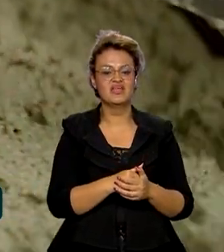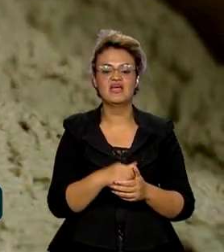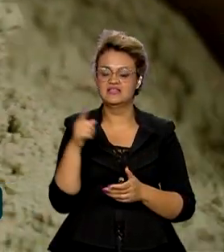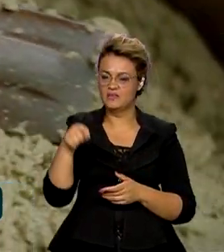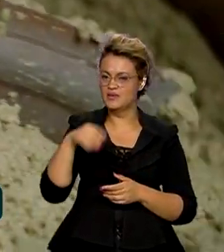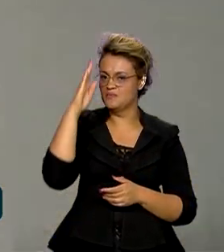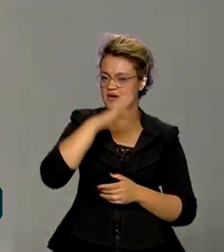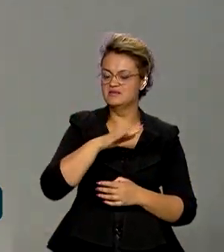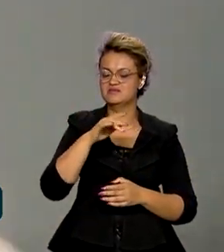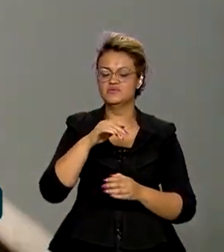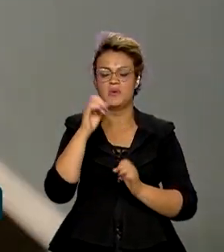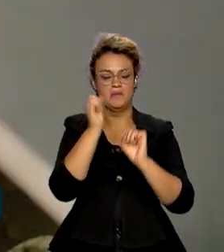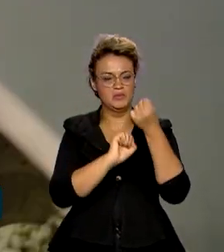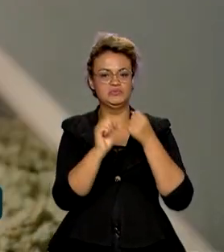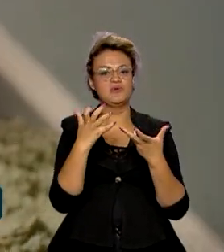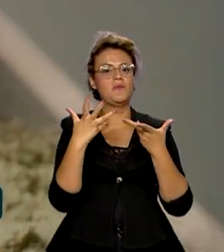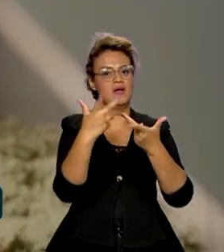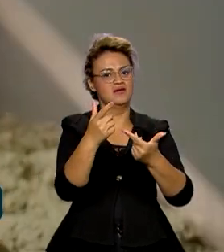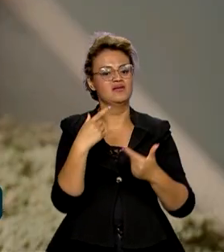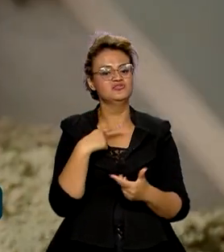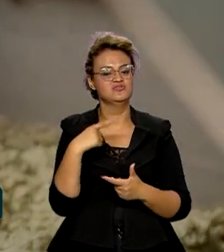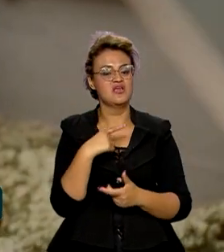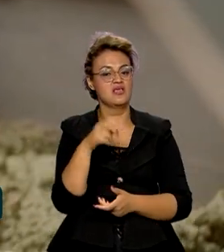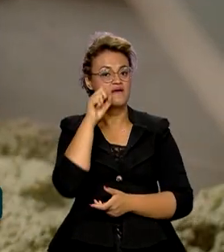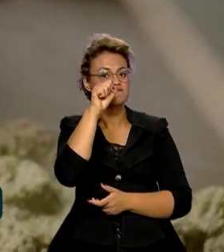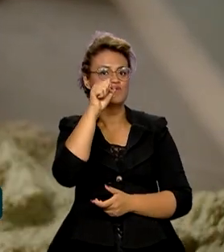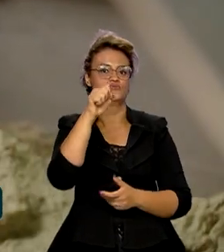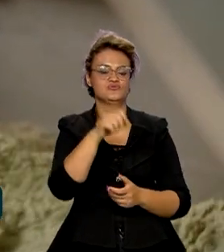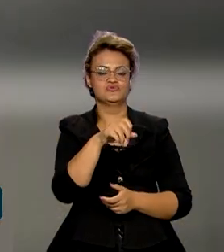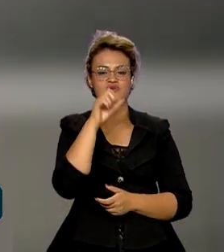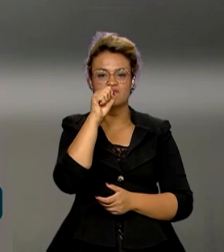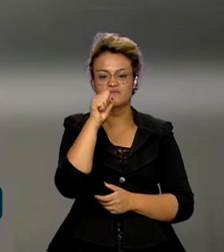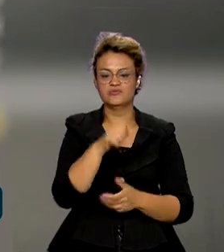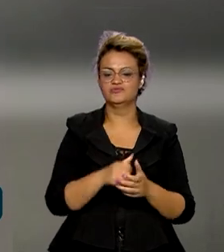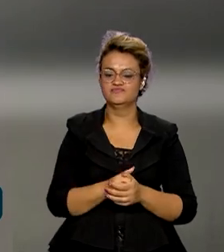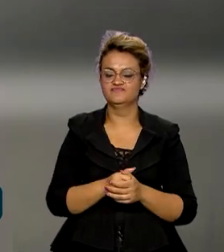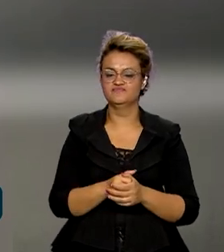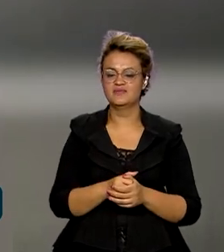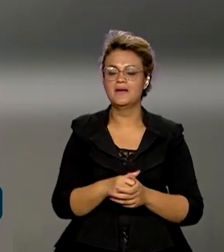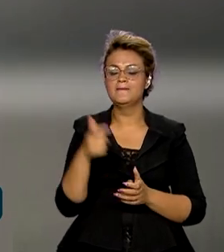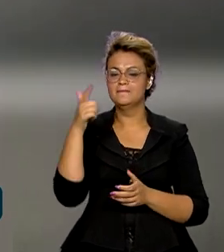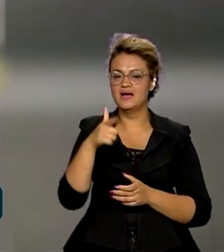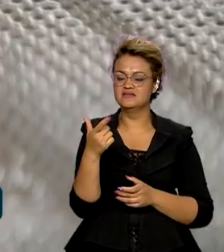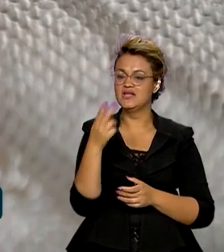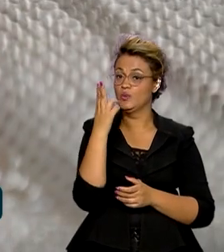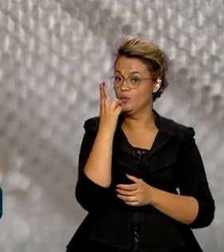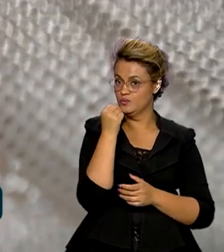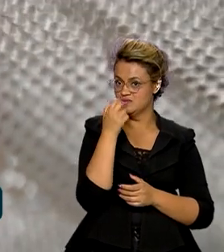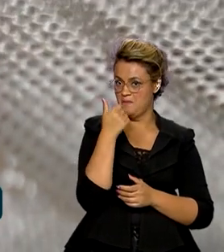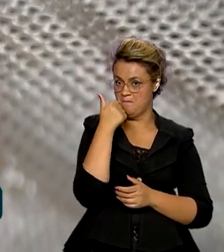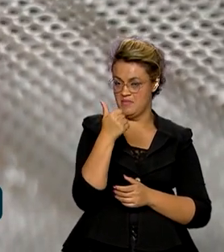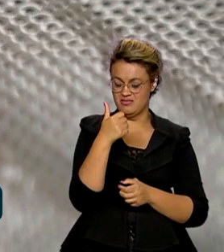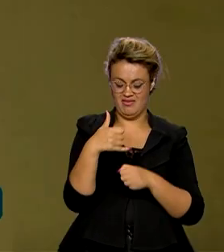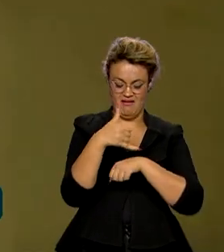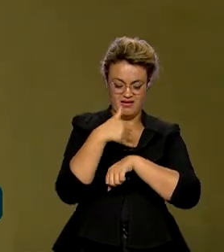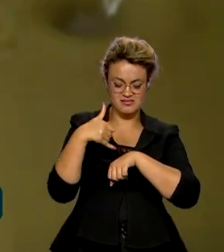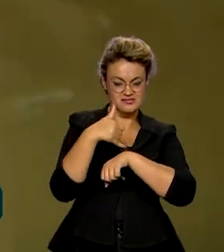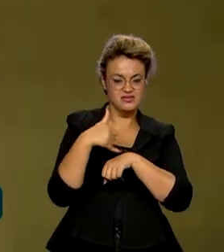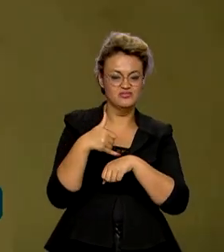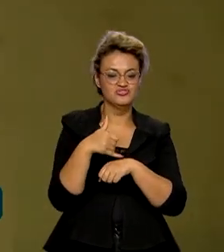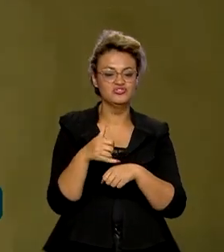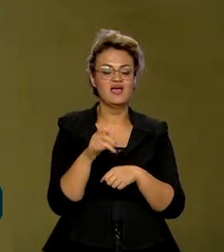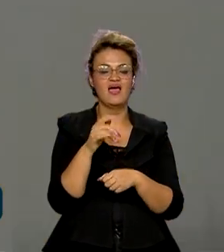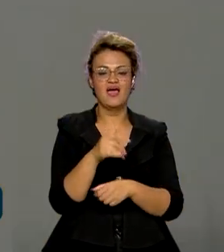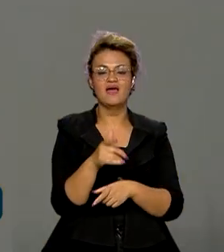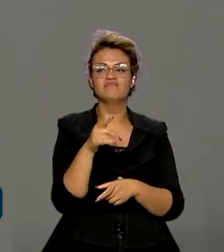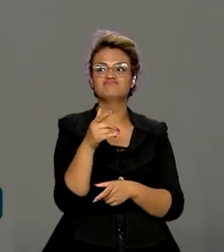qualidade e a gente tem um mercado forte para absorver esse produto. Além do valor nutricional, o azeite de oliva é